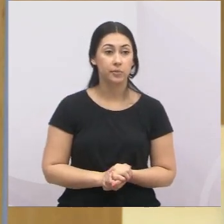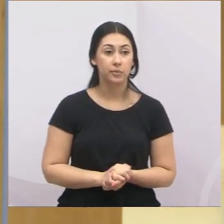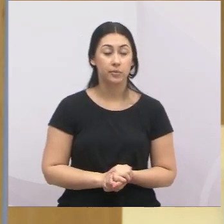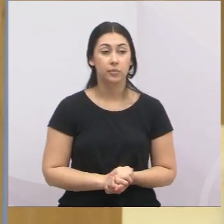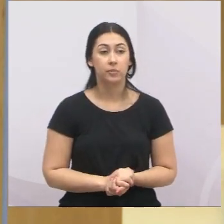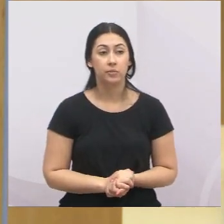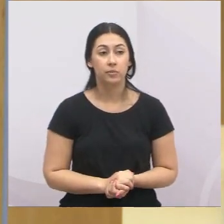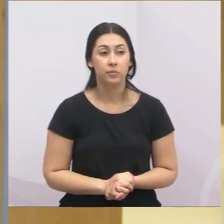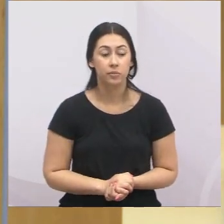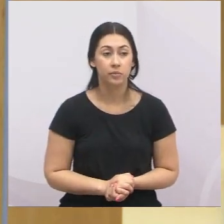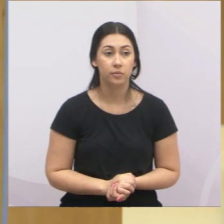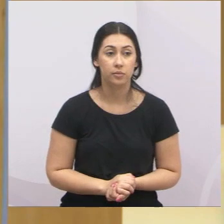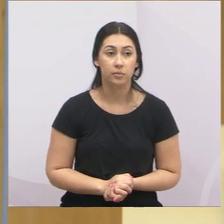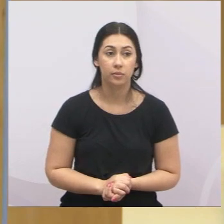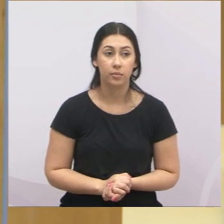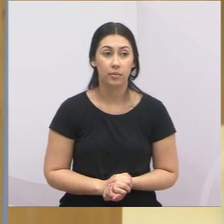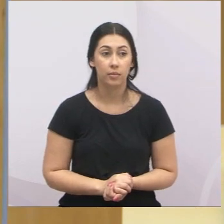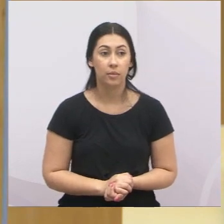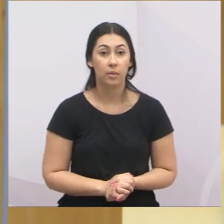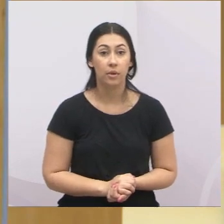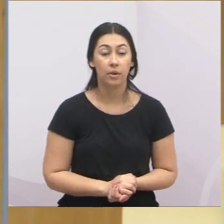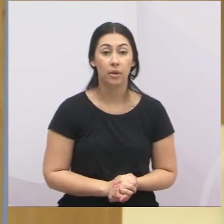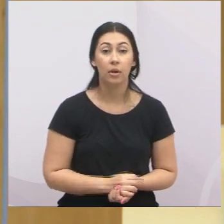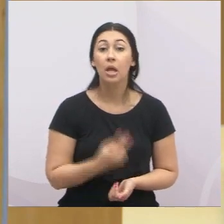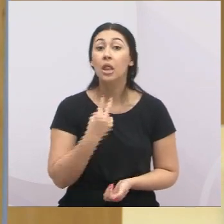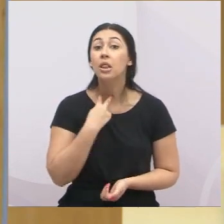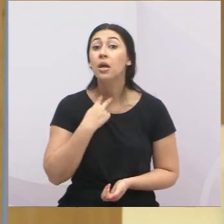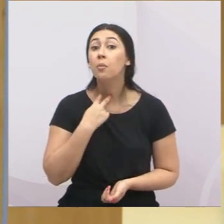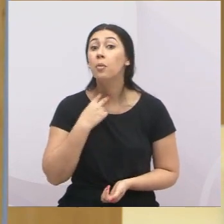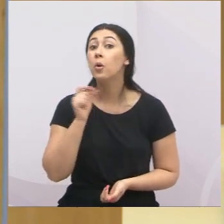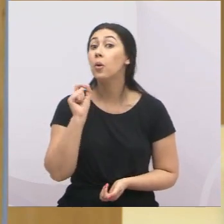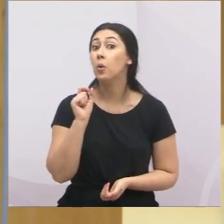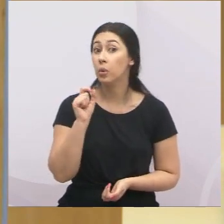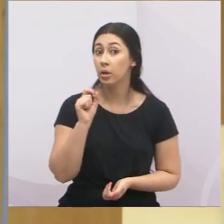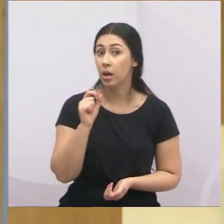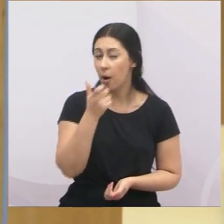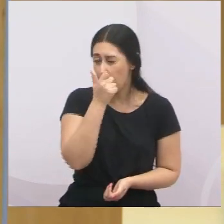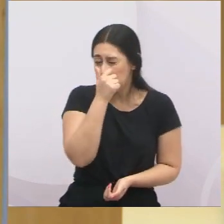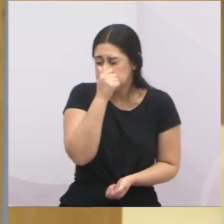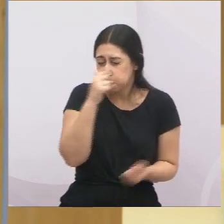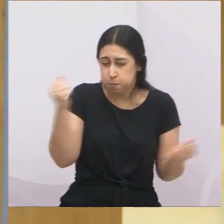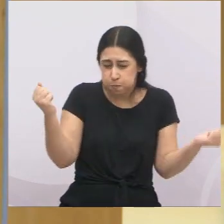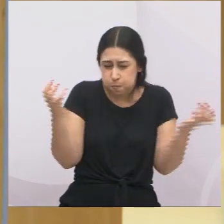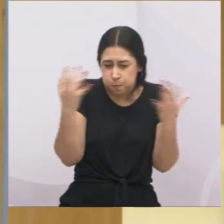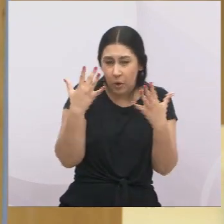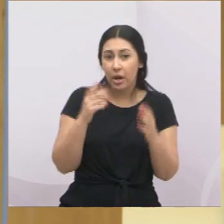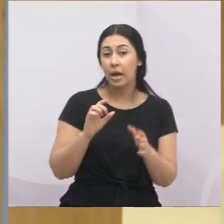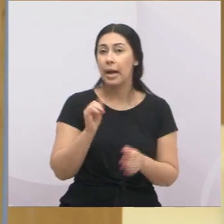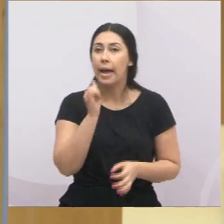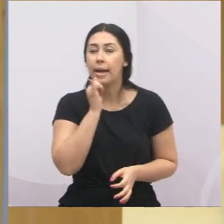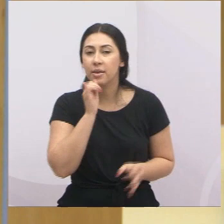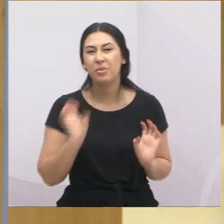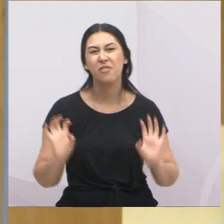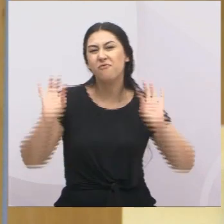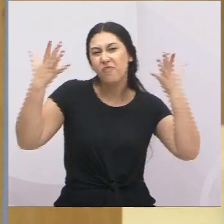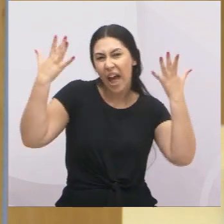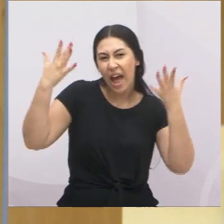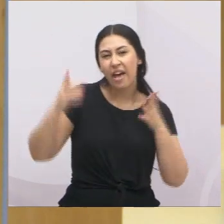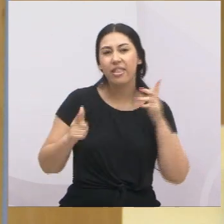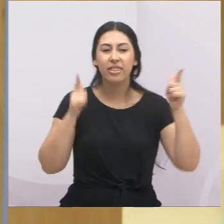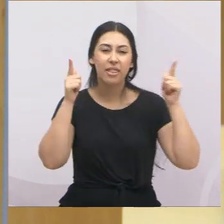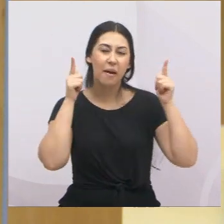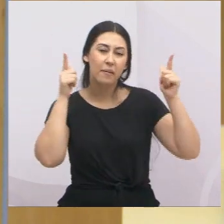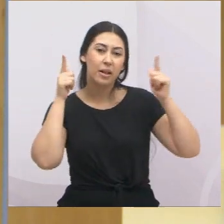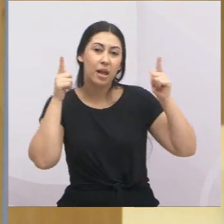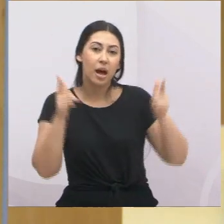O que segue, não autorizado, são as atividades que gerem aglomeração, tais como as festas, baladas, torcida